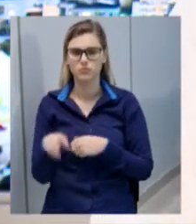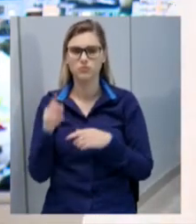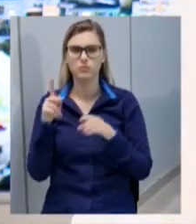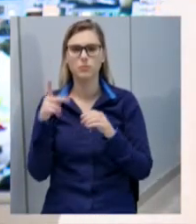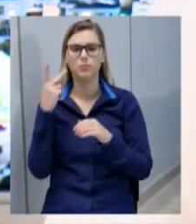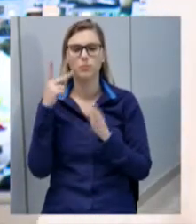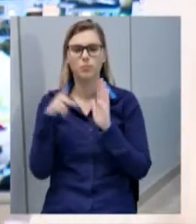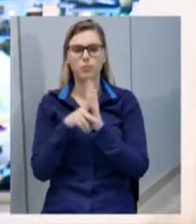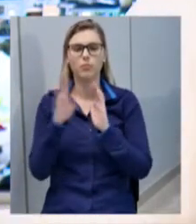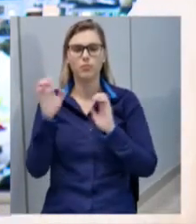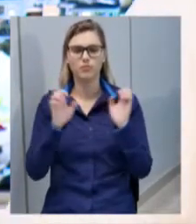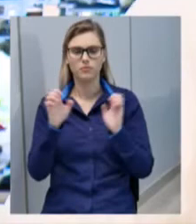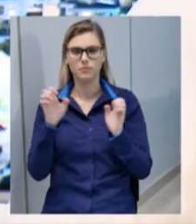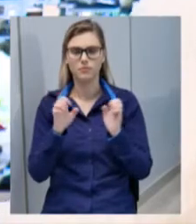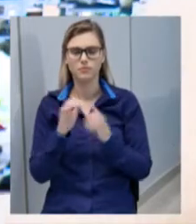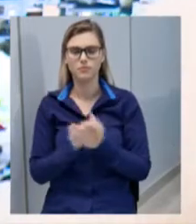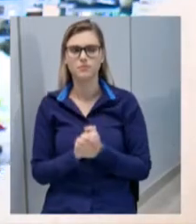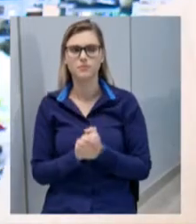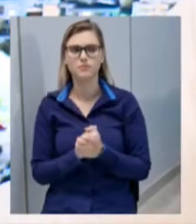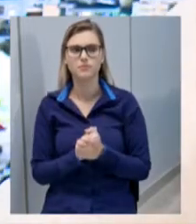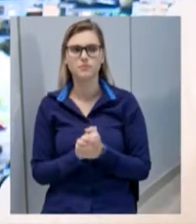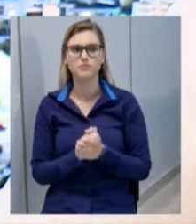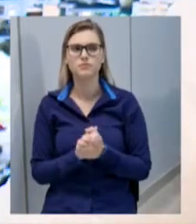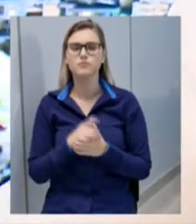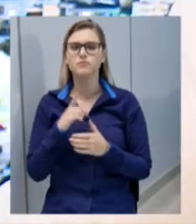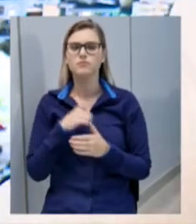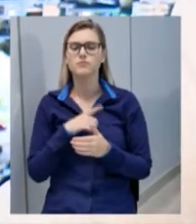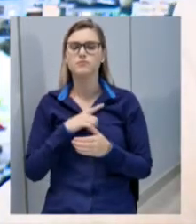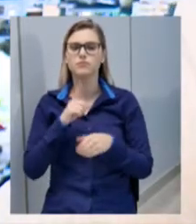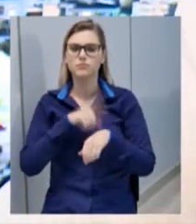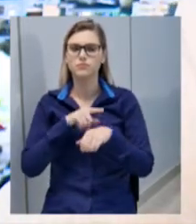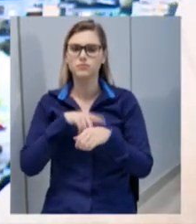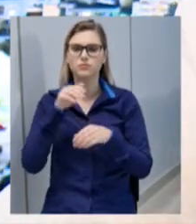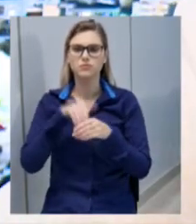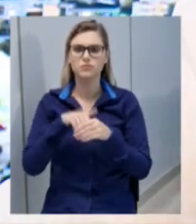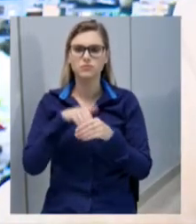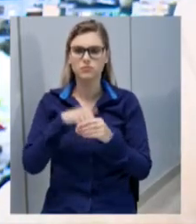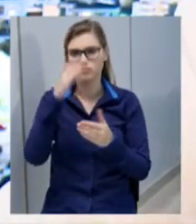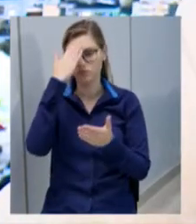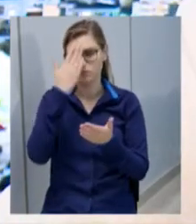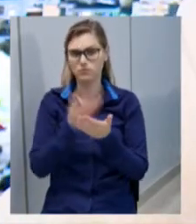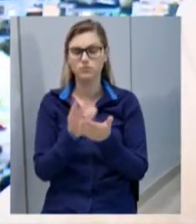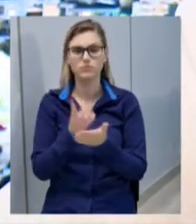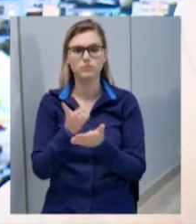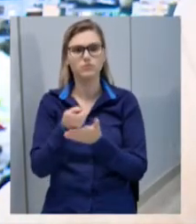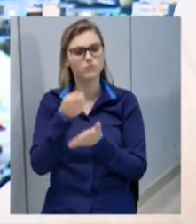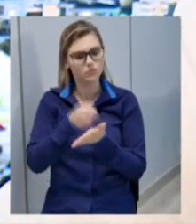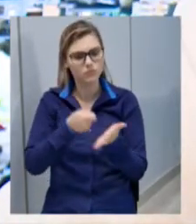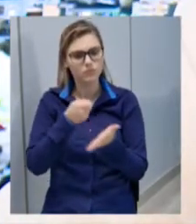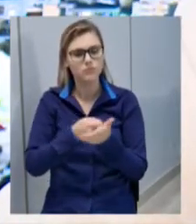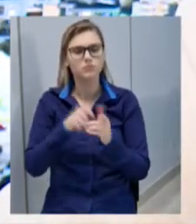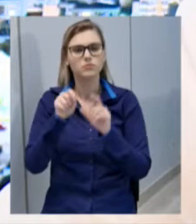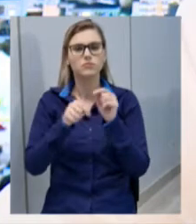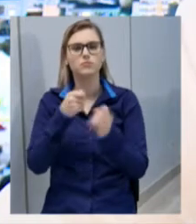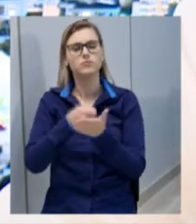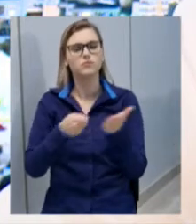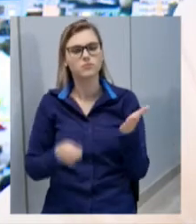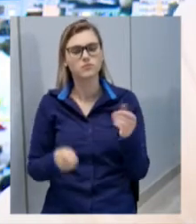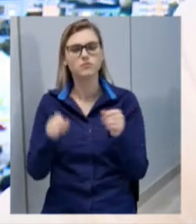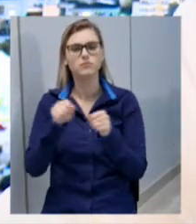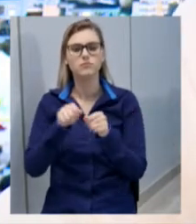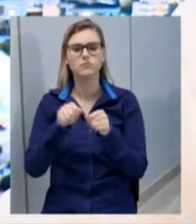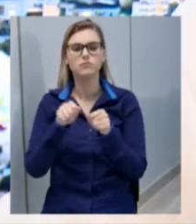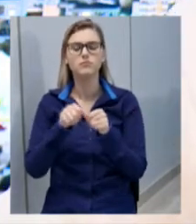embora em período eleitoral sempre acreditaremos e iremos cobrar para que efetivamente isso seja